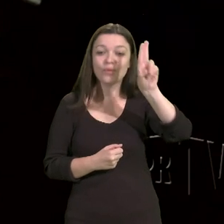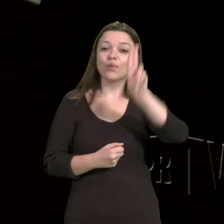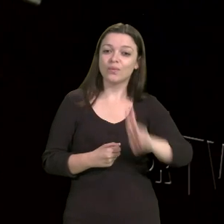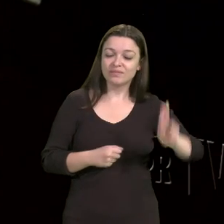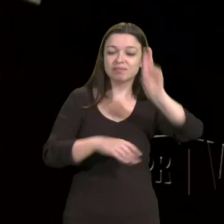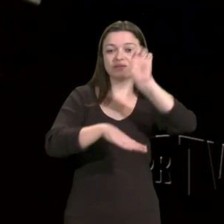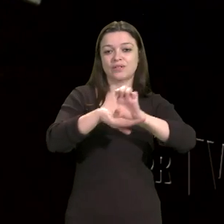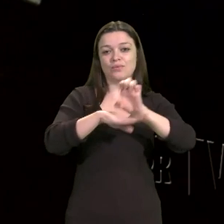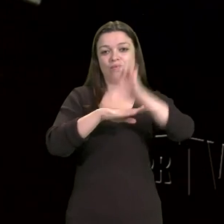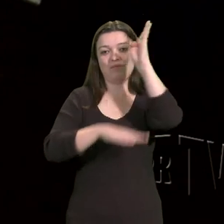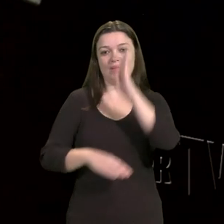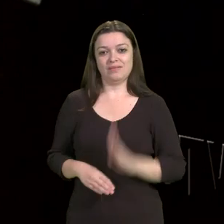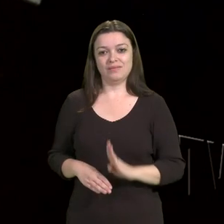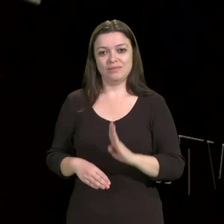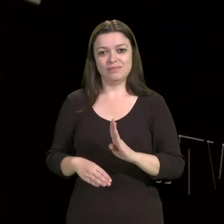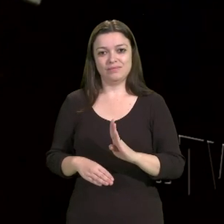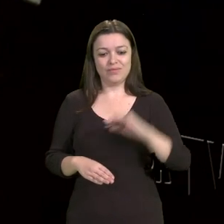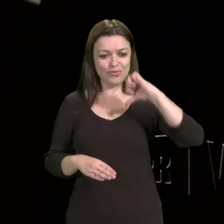estaduais brasileiras.